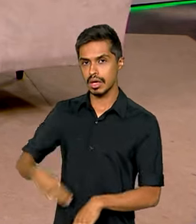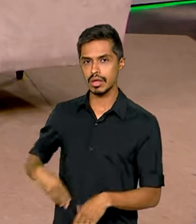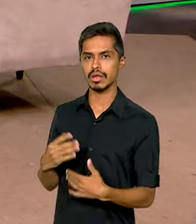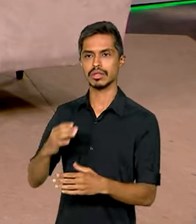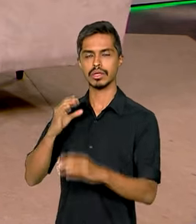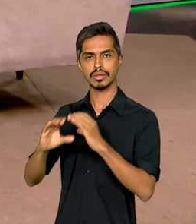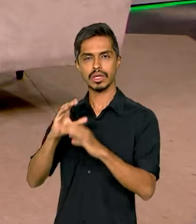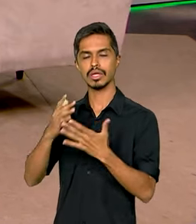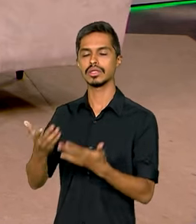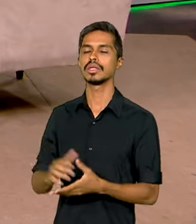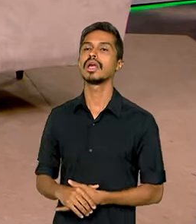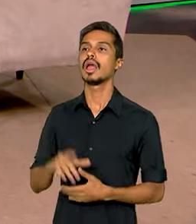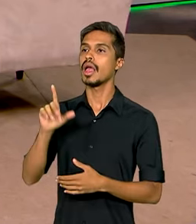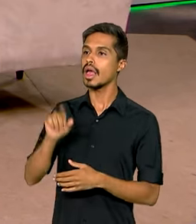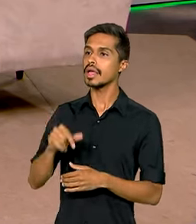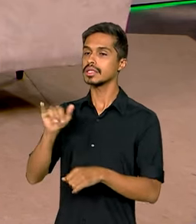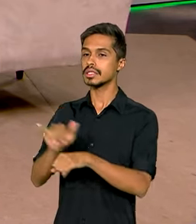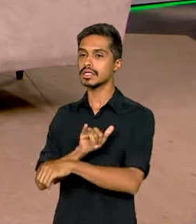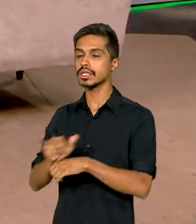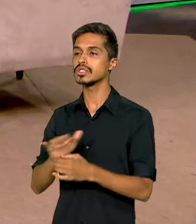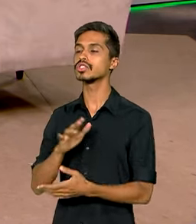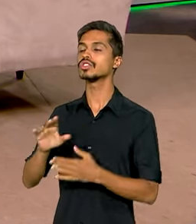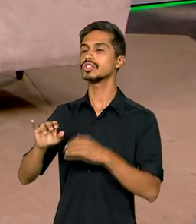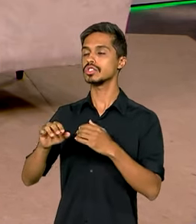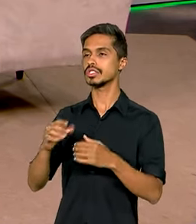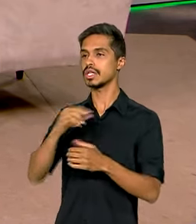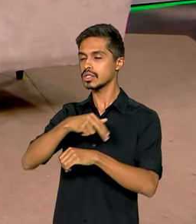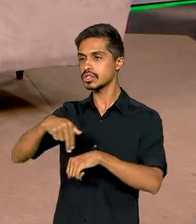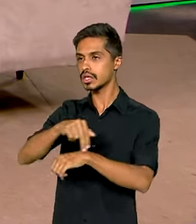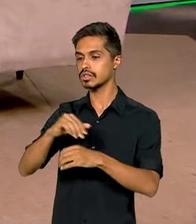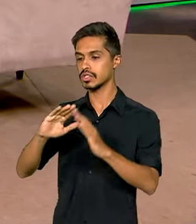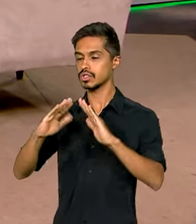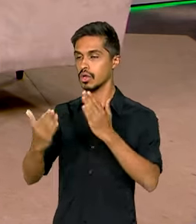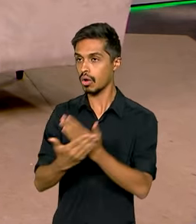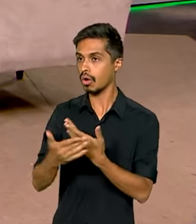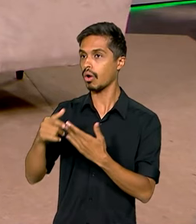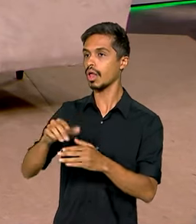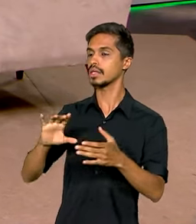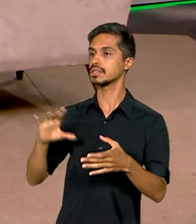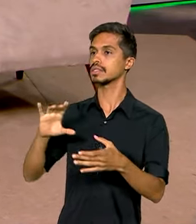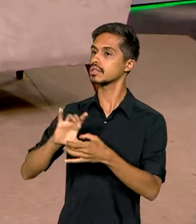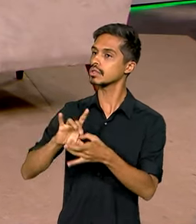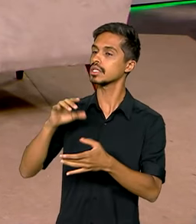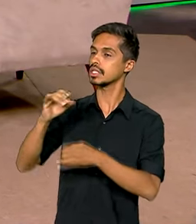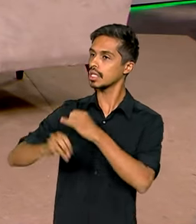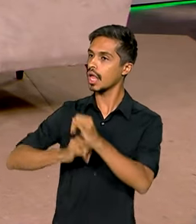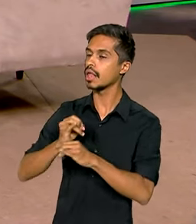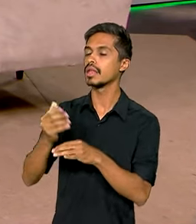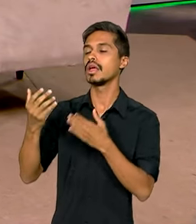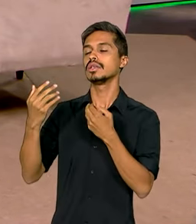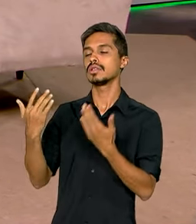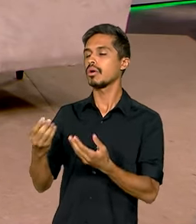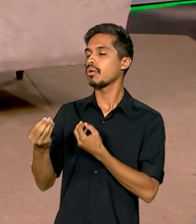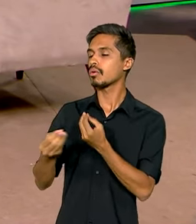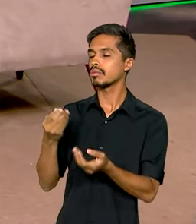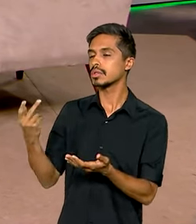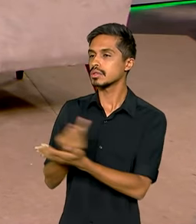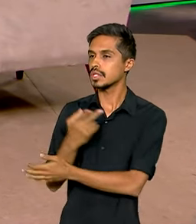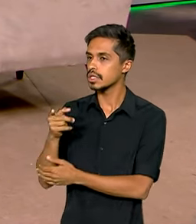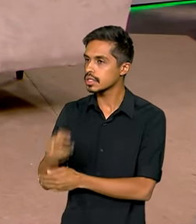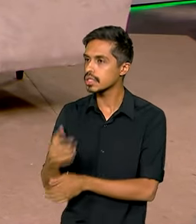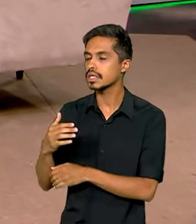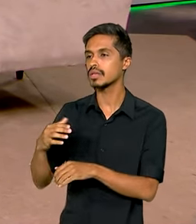Comunicações é a Estratégia Nacional de Escolas Conectadas. Queria que o senhor comentasse um pouquinho sobre as metas e os avanços que já